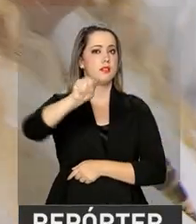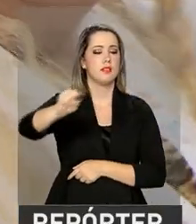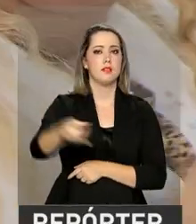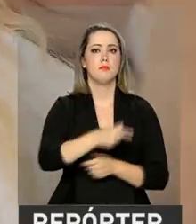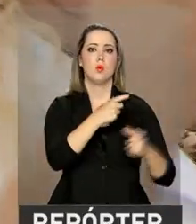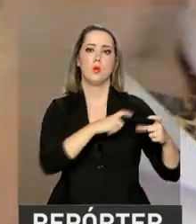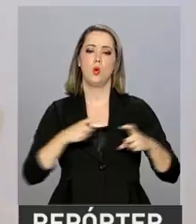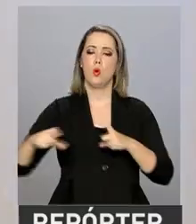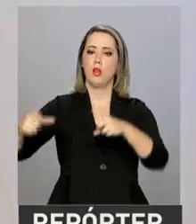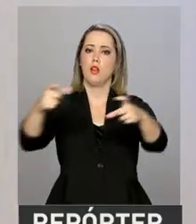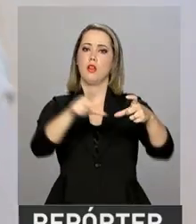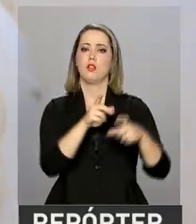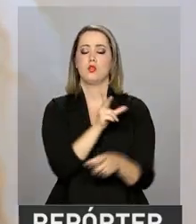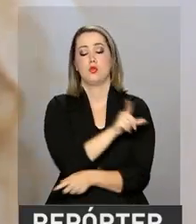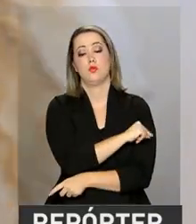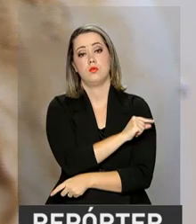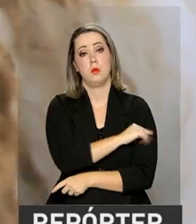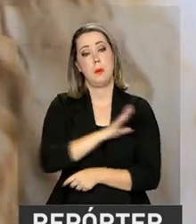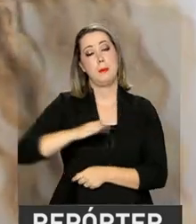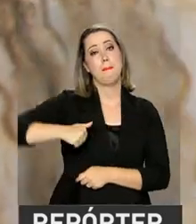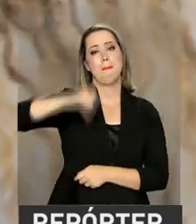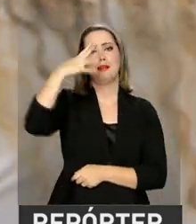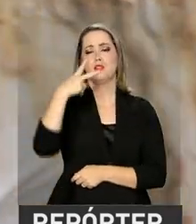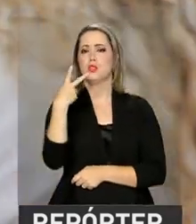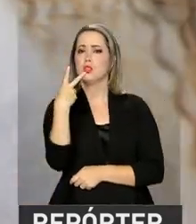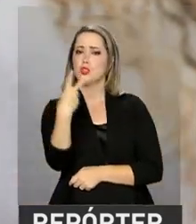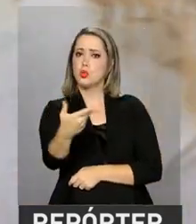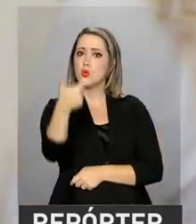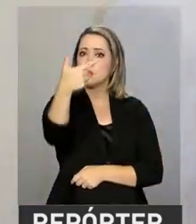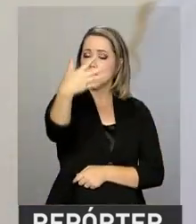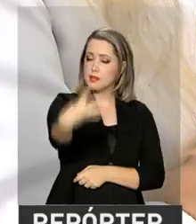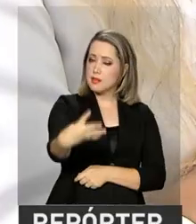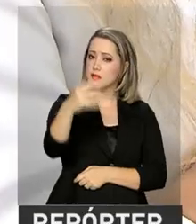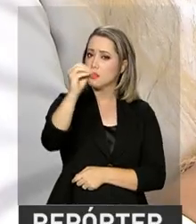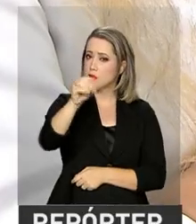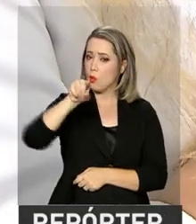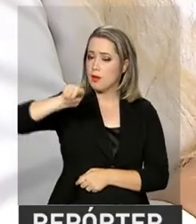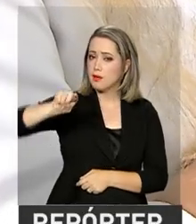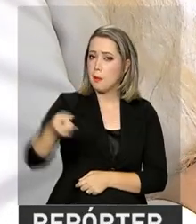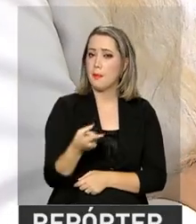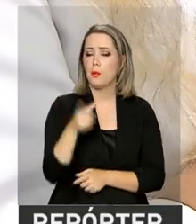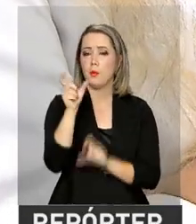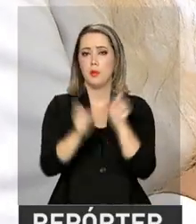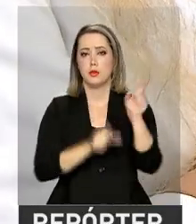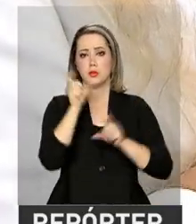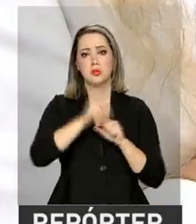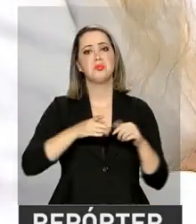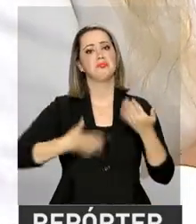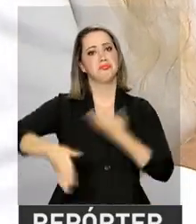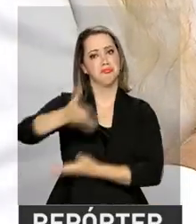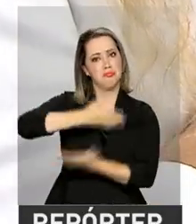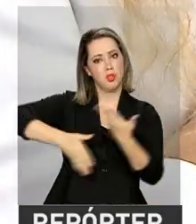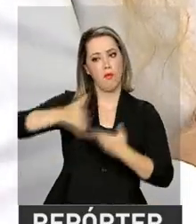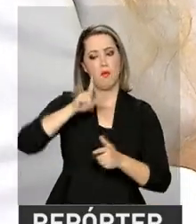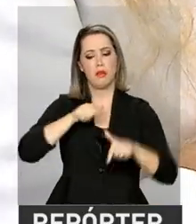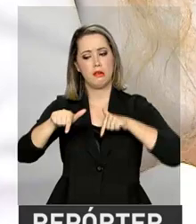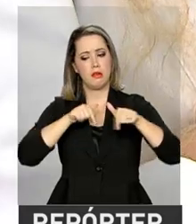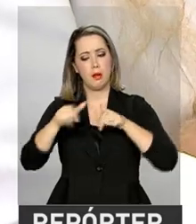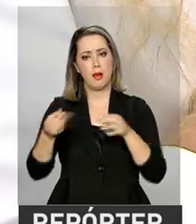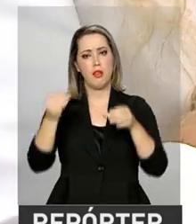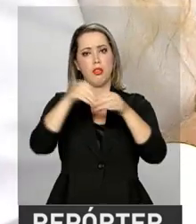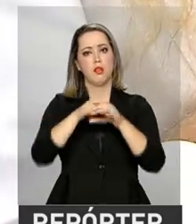vacinação no país. Mais de 240 mil pessoas estão envolvidas na operação. Tudo para